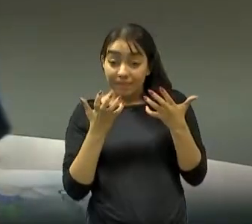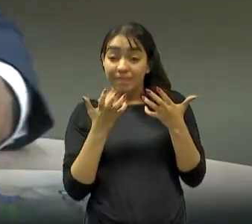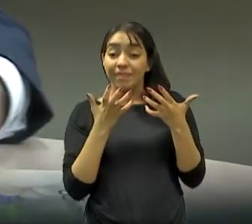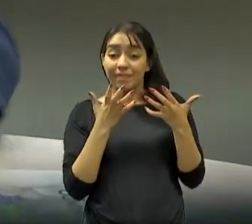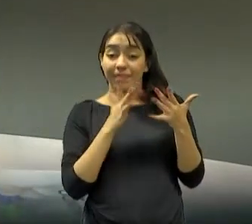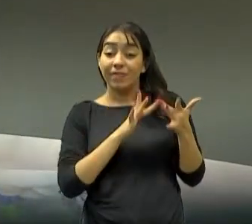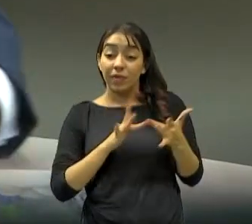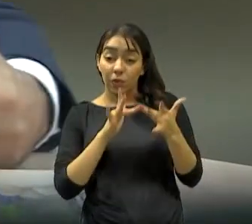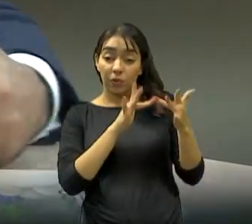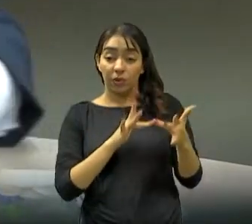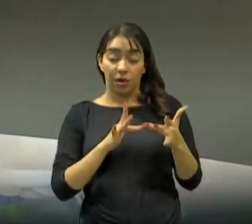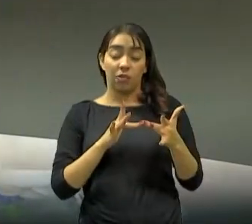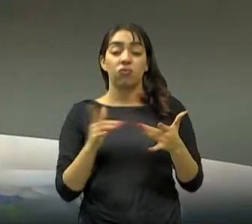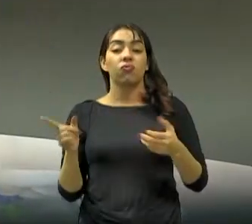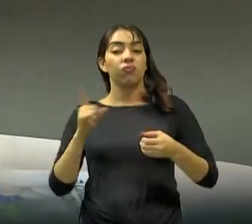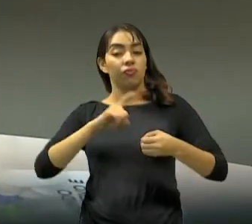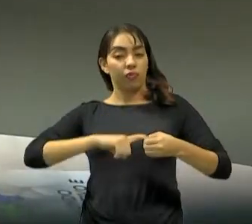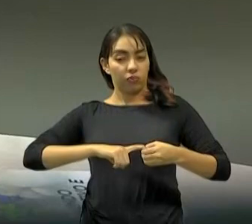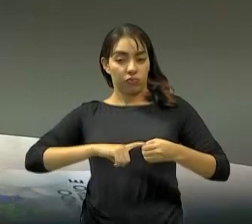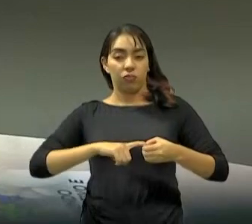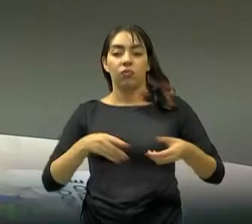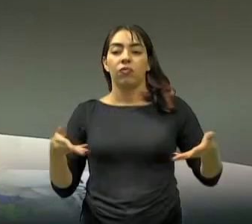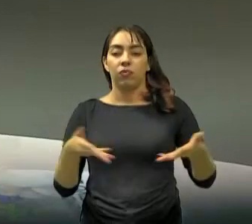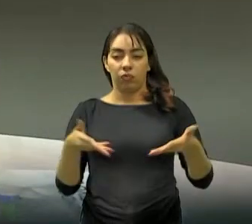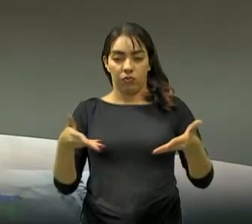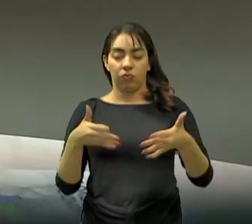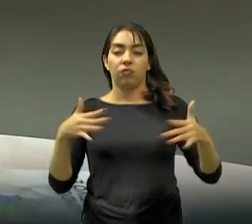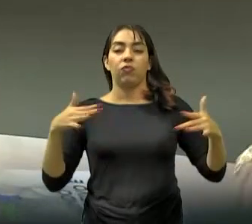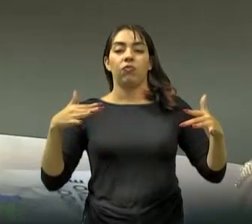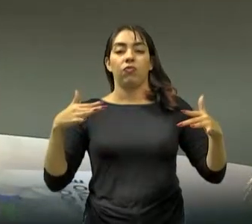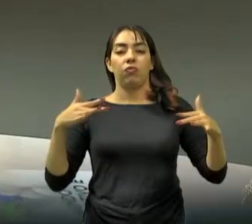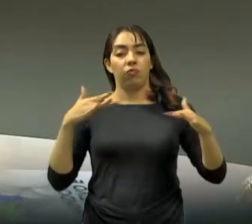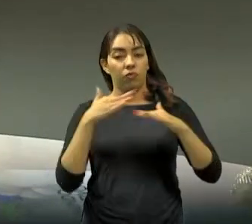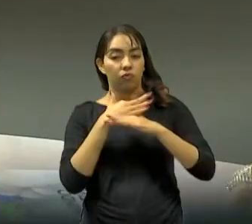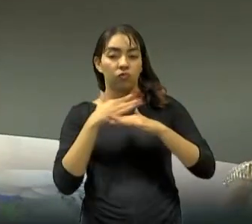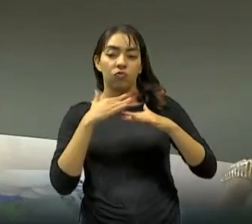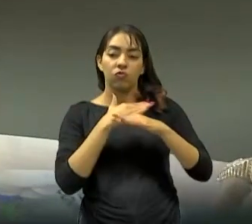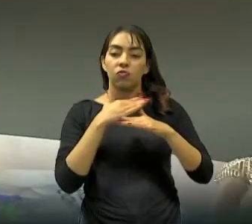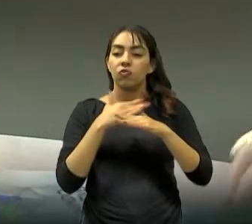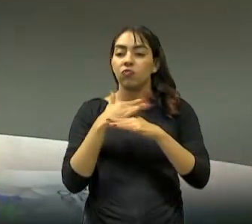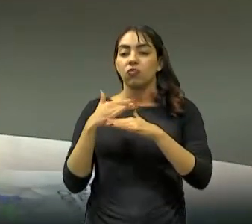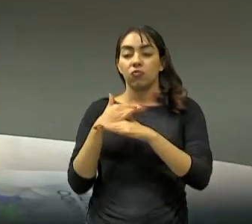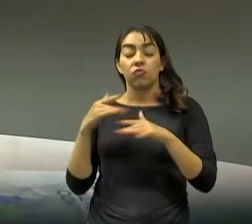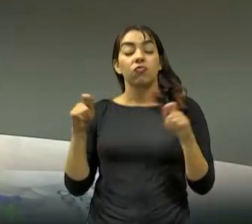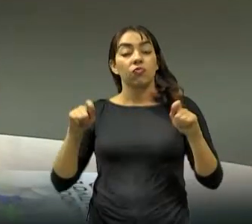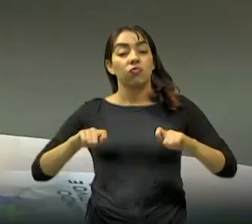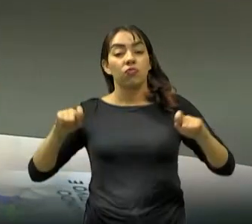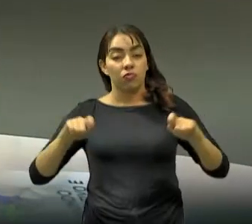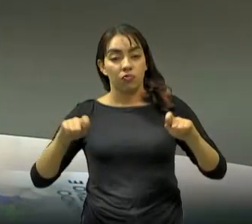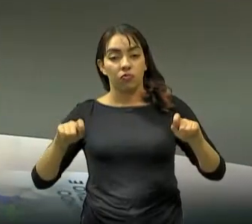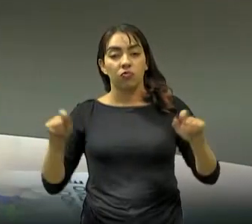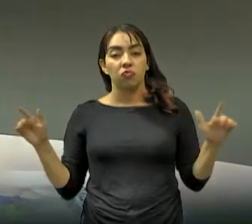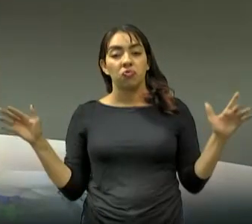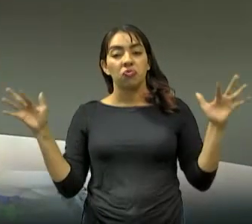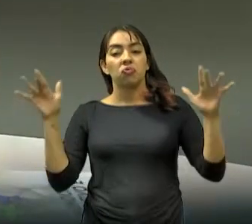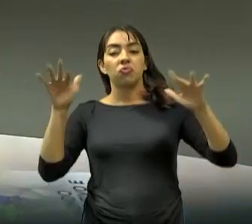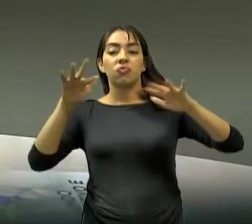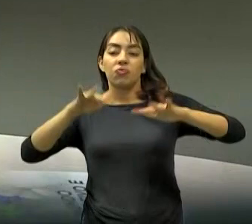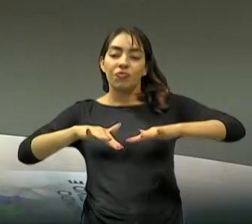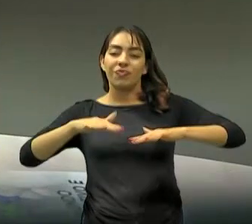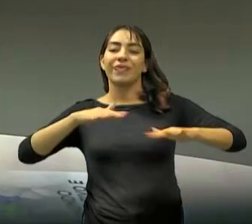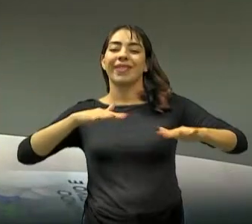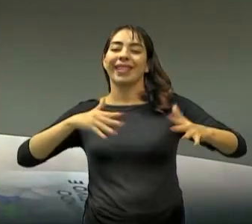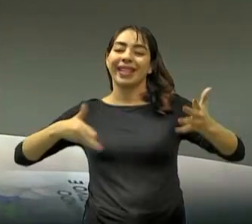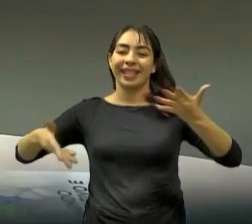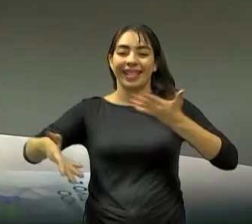agora a gente volta nessa nova abertura nas organizações, se recolocando. Fomos provocados também a aprender